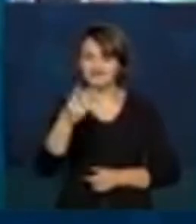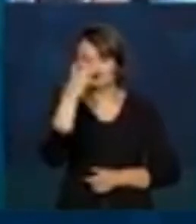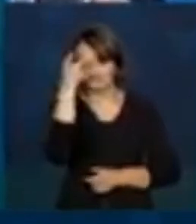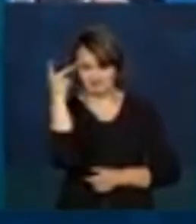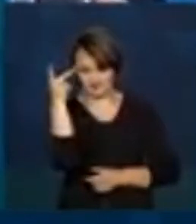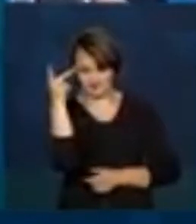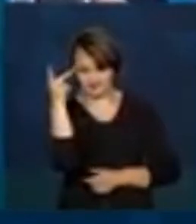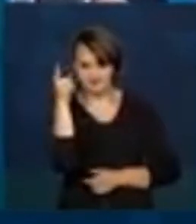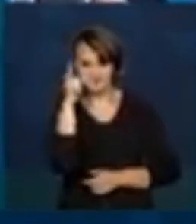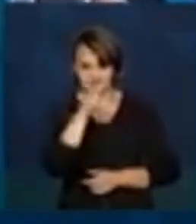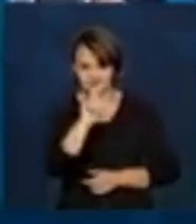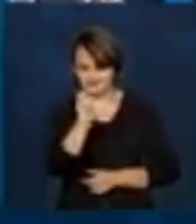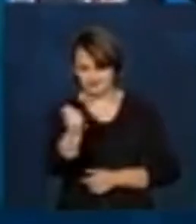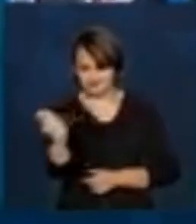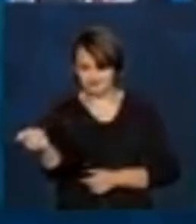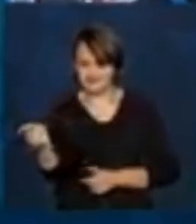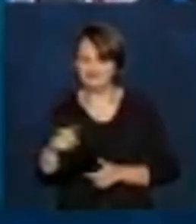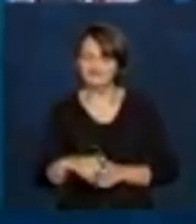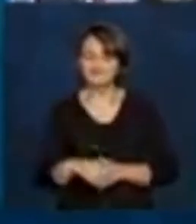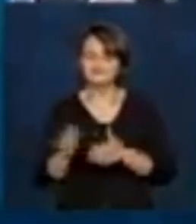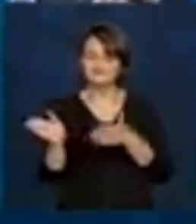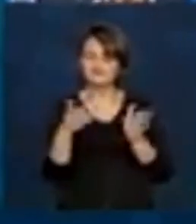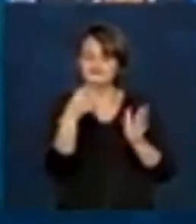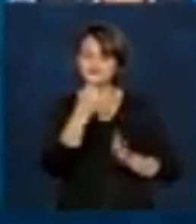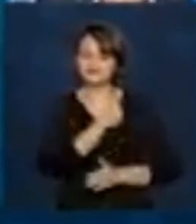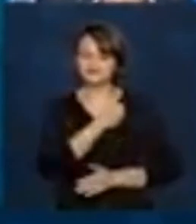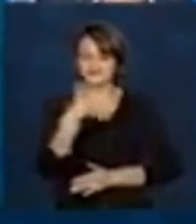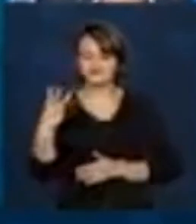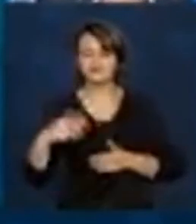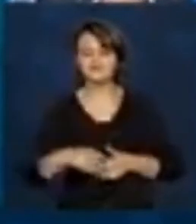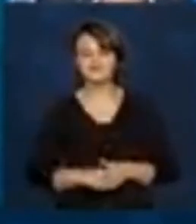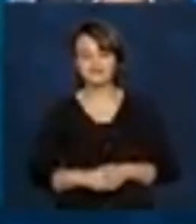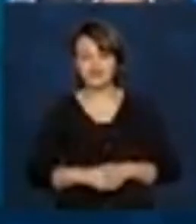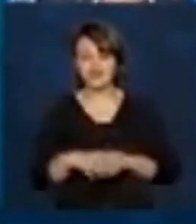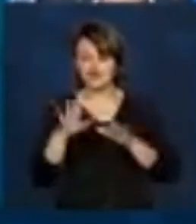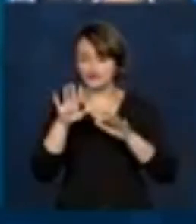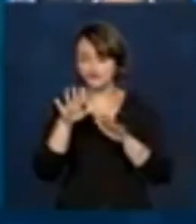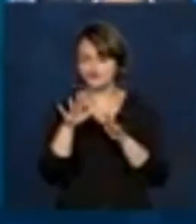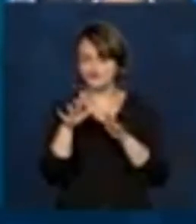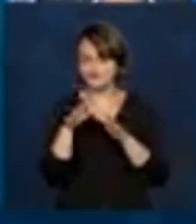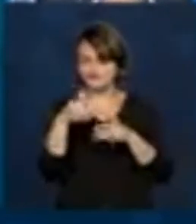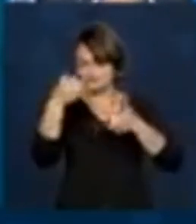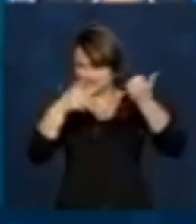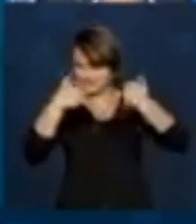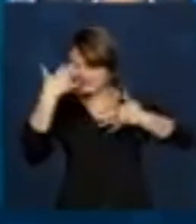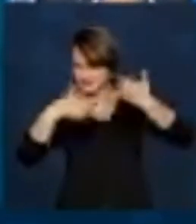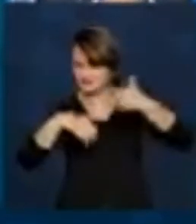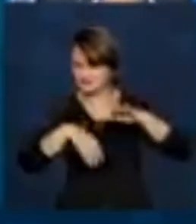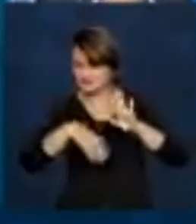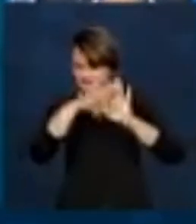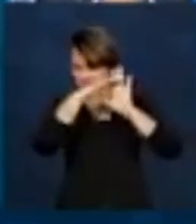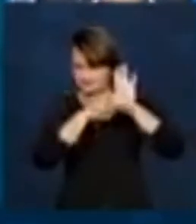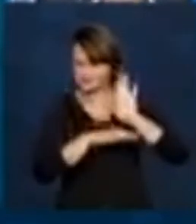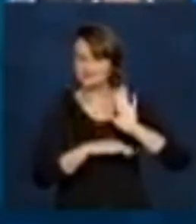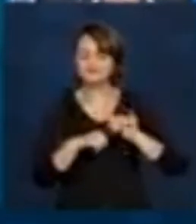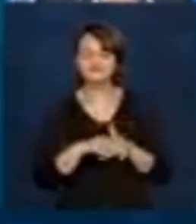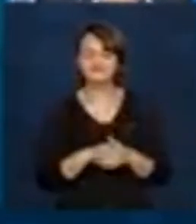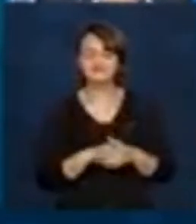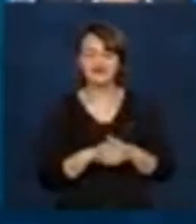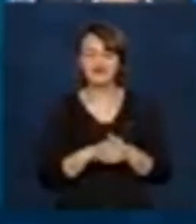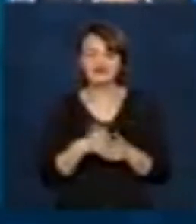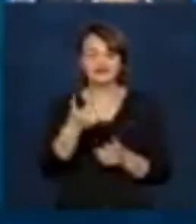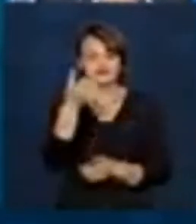No slide 3, nós temos um sumário disso. Nós temos